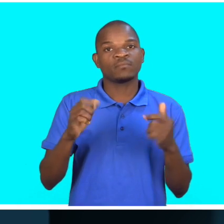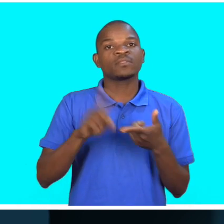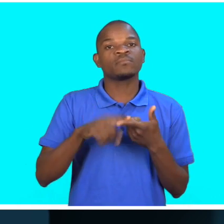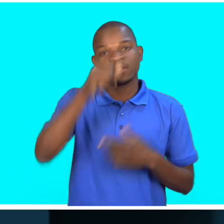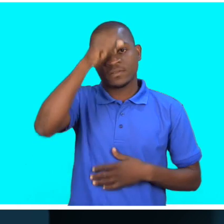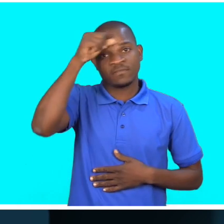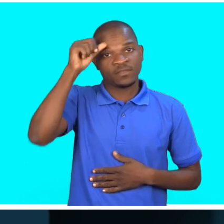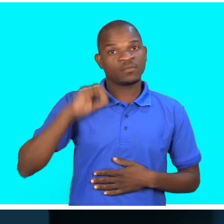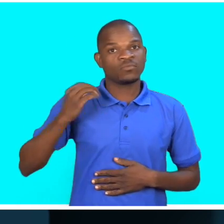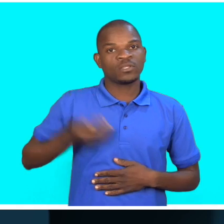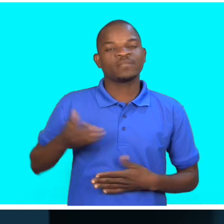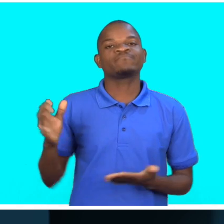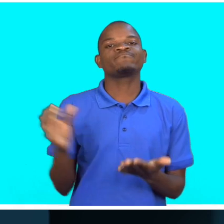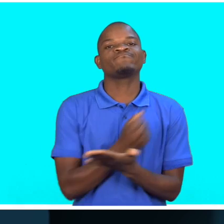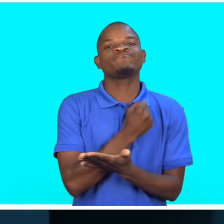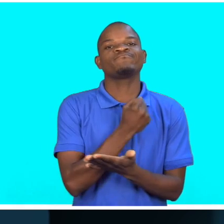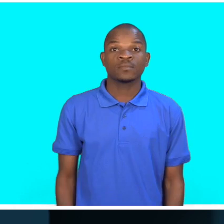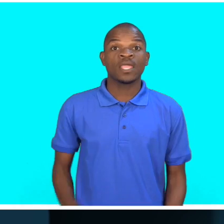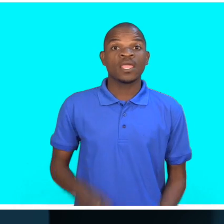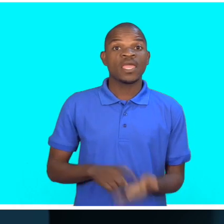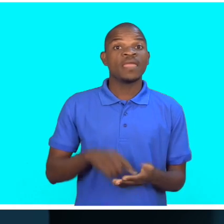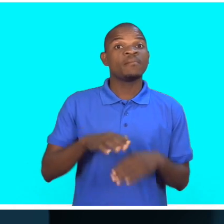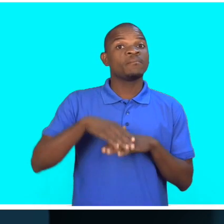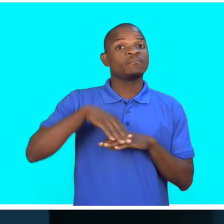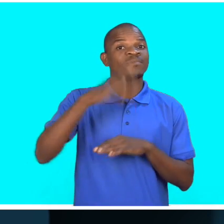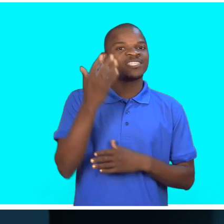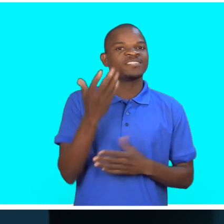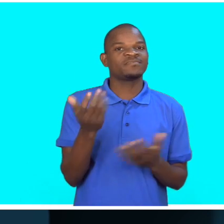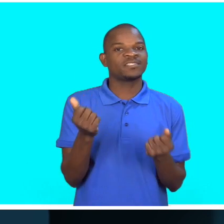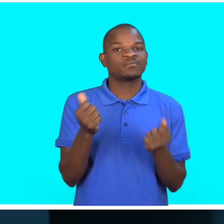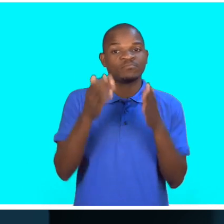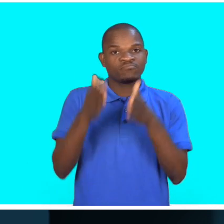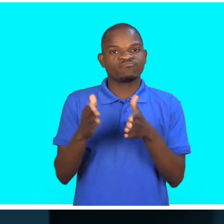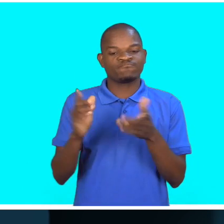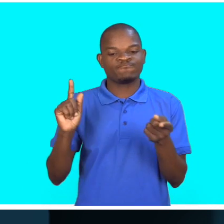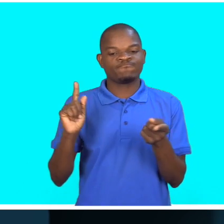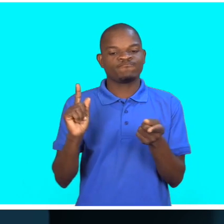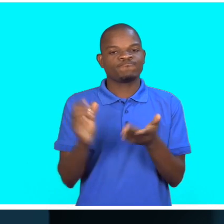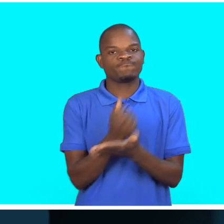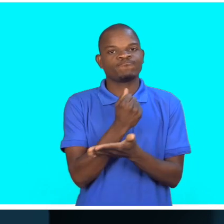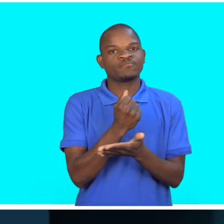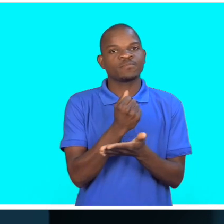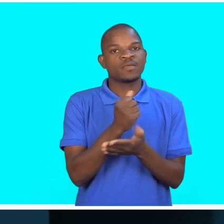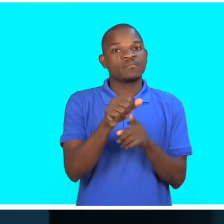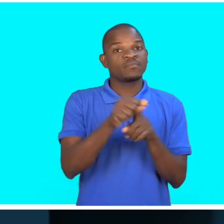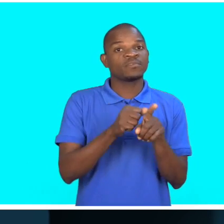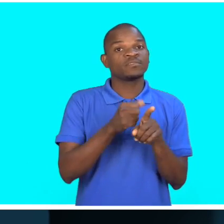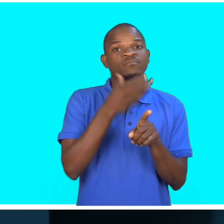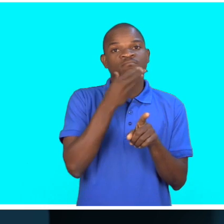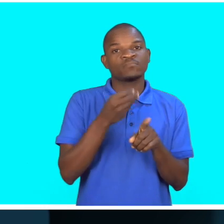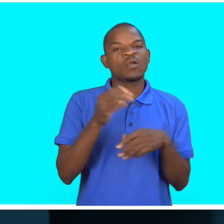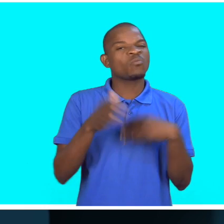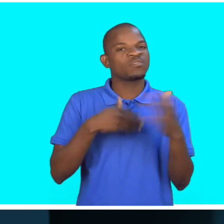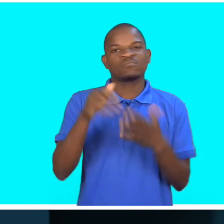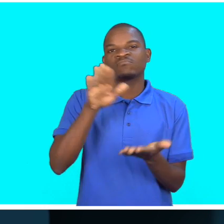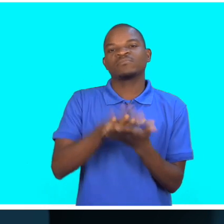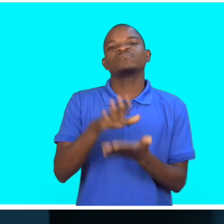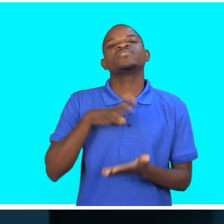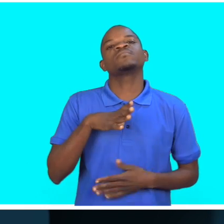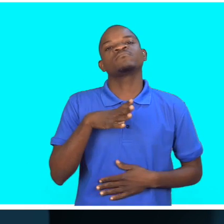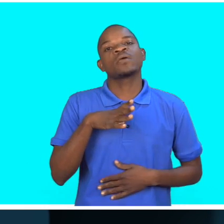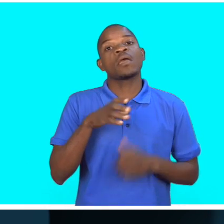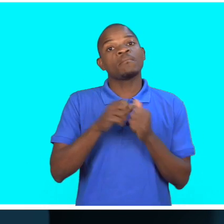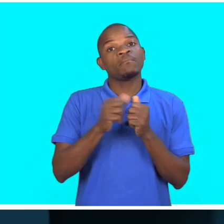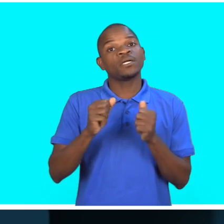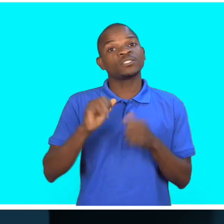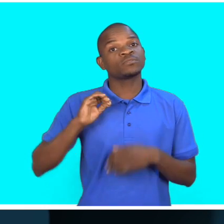pouco difícil das mulheres adquirir. É mais fácil a pessoa encontrar o preservativo masculino. Em todas as esquinas tem preservativo masculino. Enquanto que o